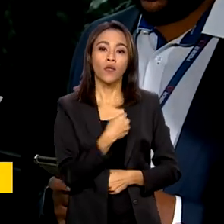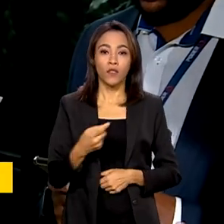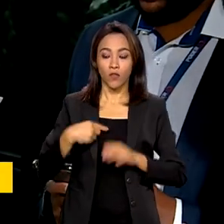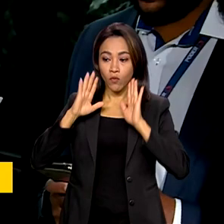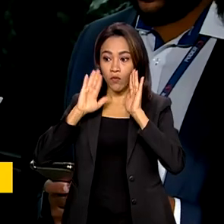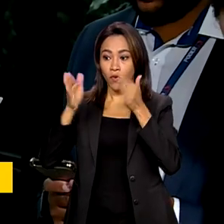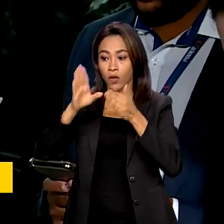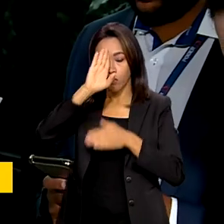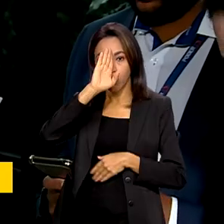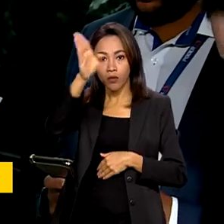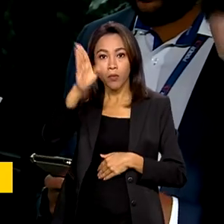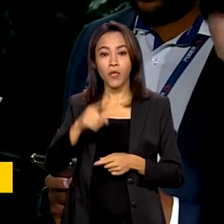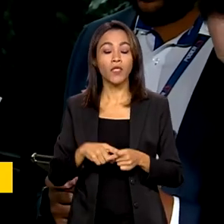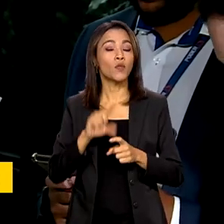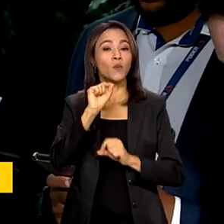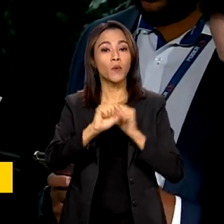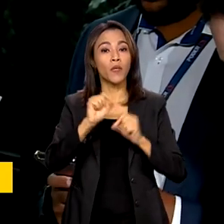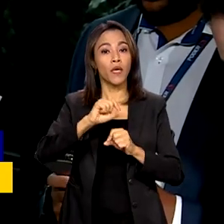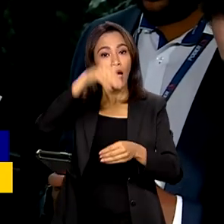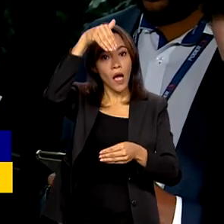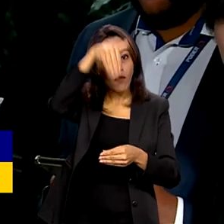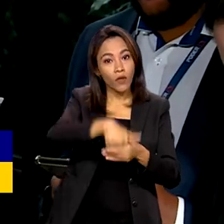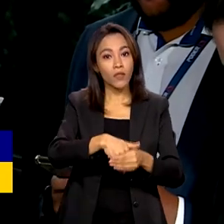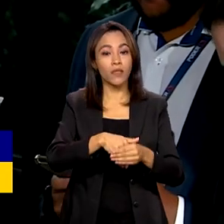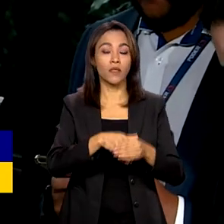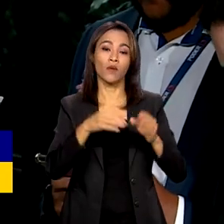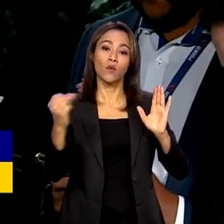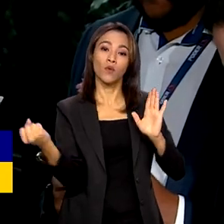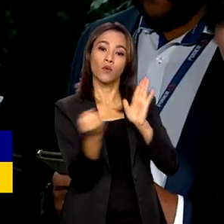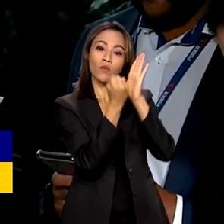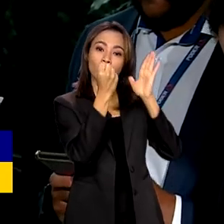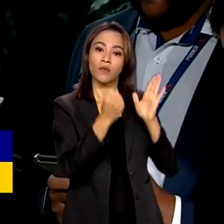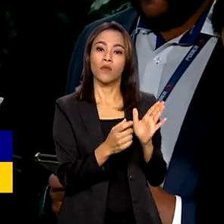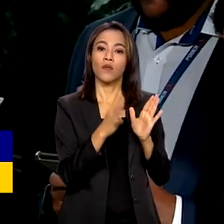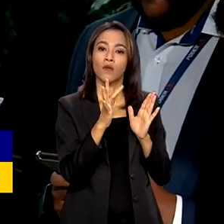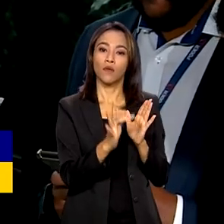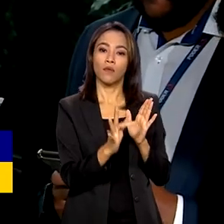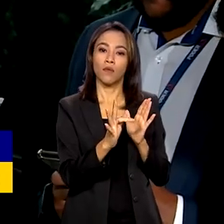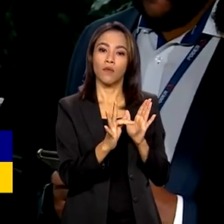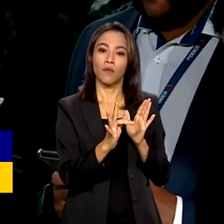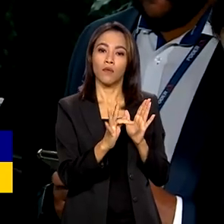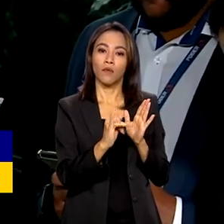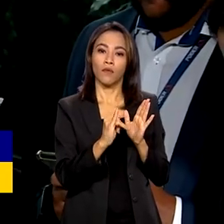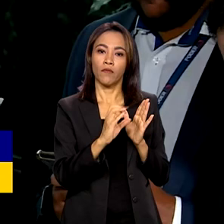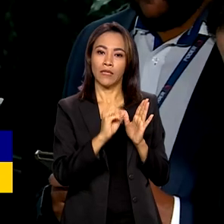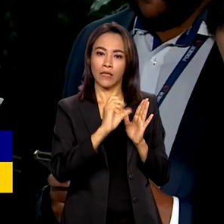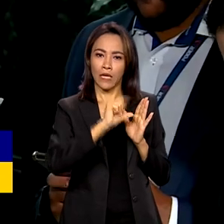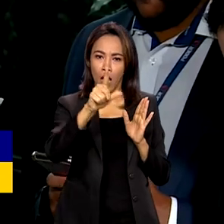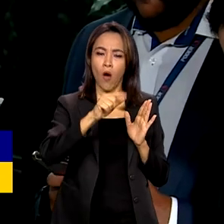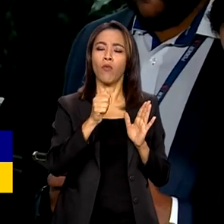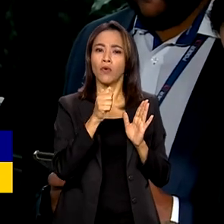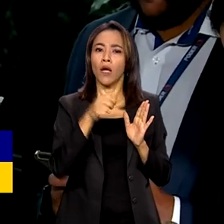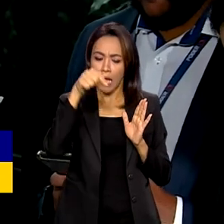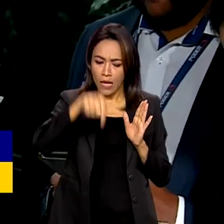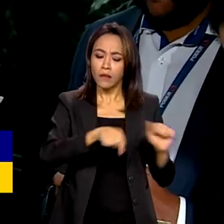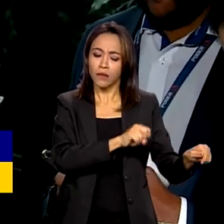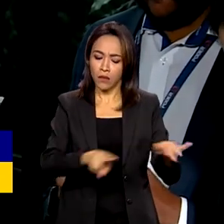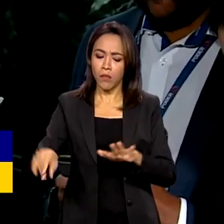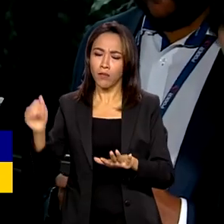número um, a votação do marco fiscal na Câmara. Poder concluir a votação nesta semana do marco fiscal,